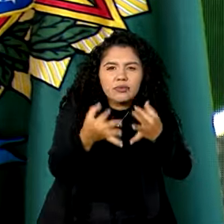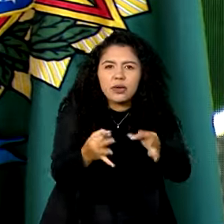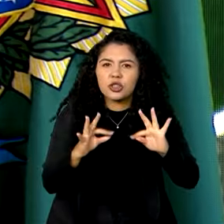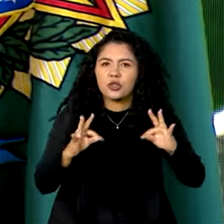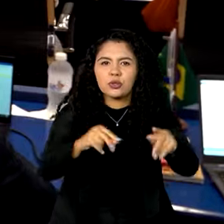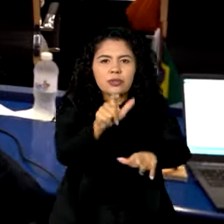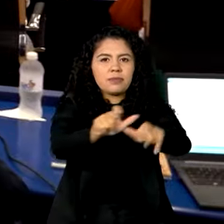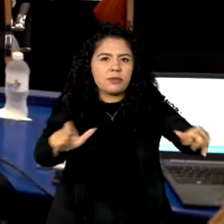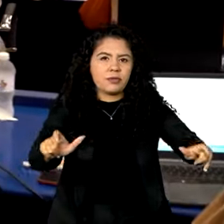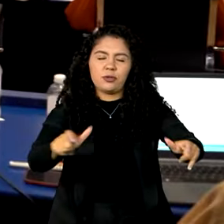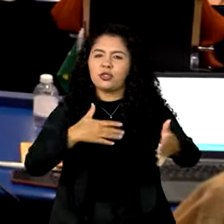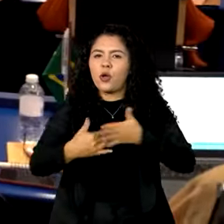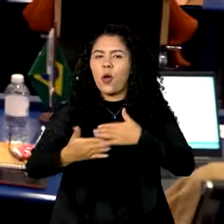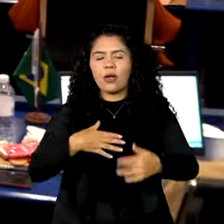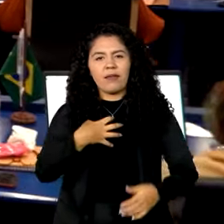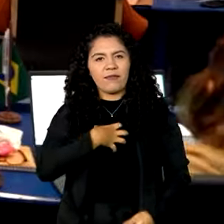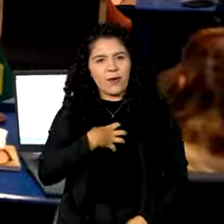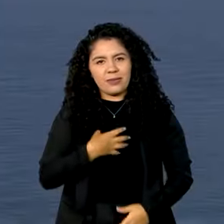suas formas.